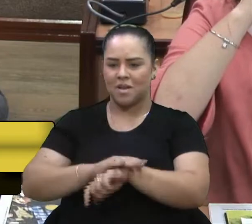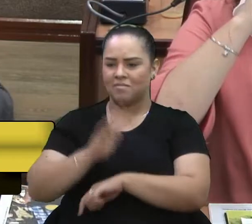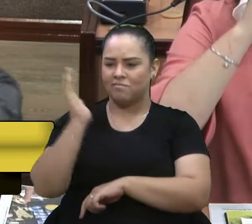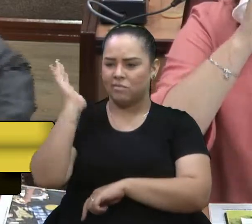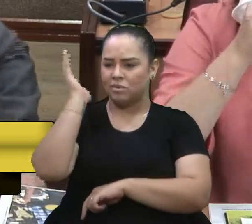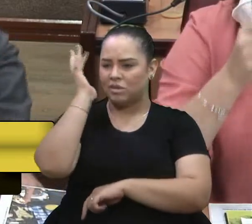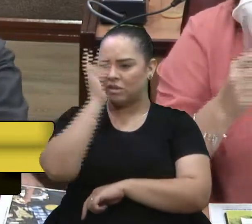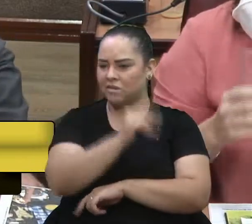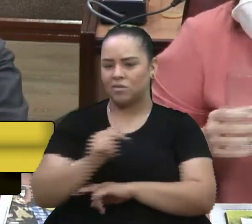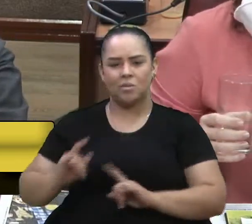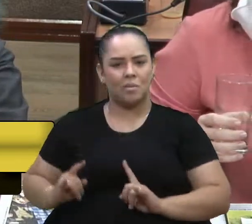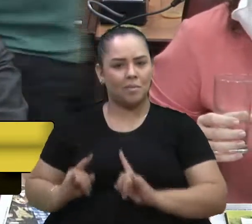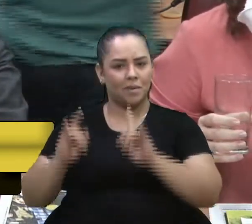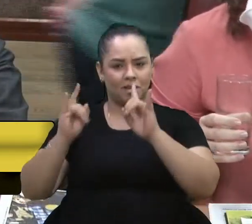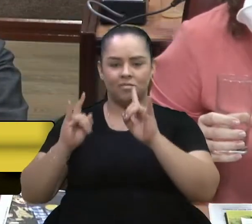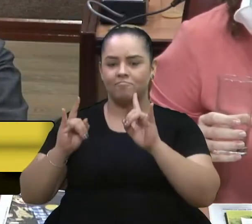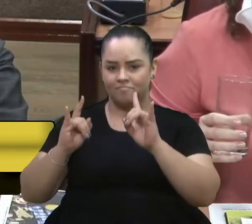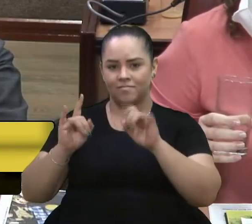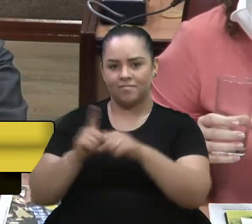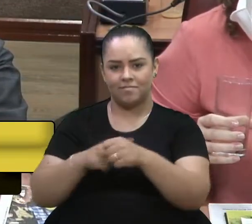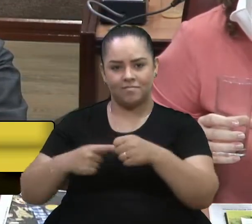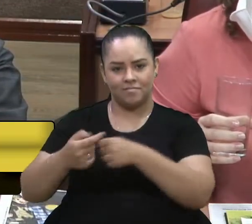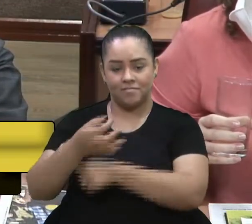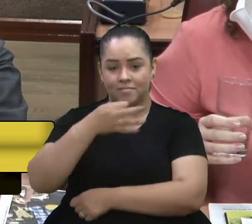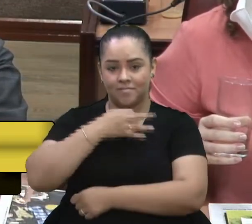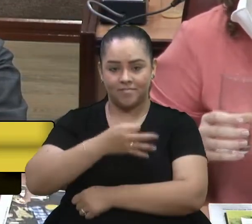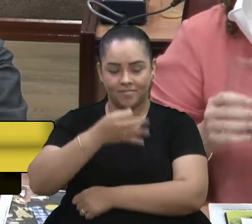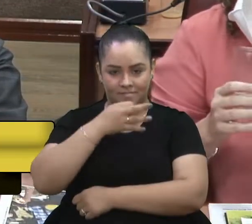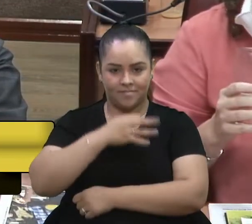prédios da cidade de Caxias do Sul então